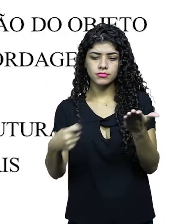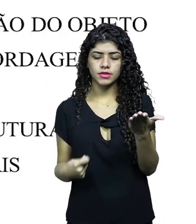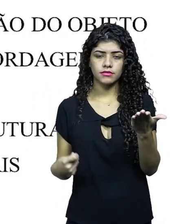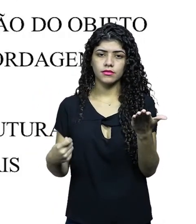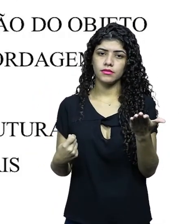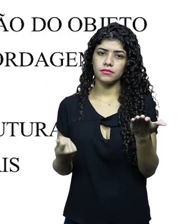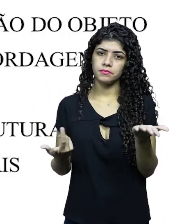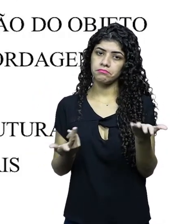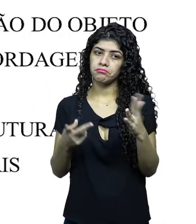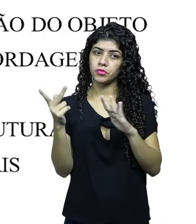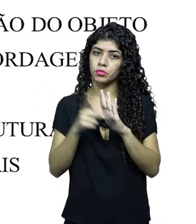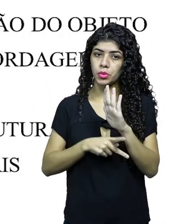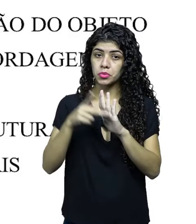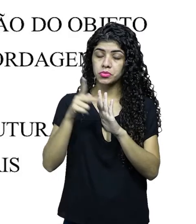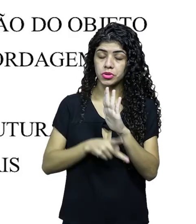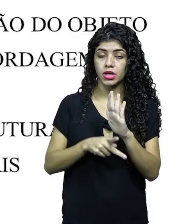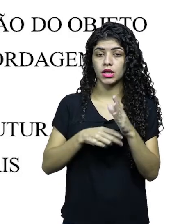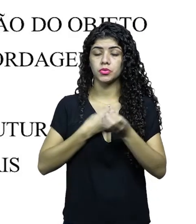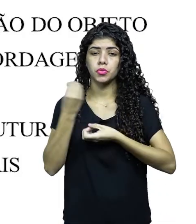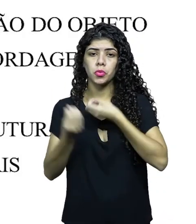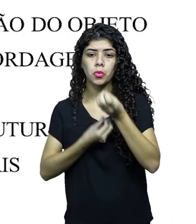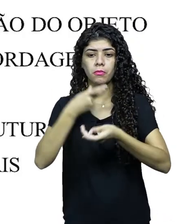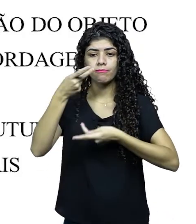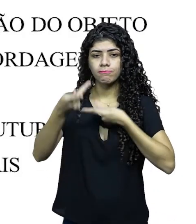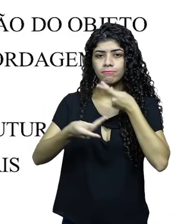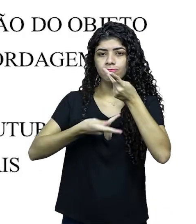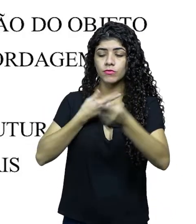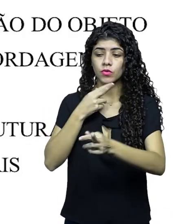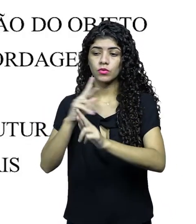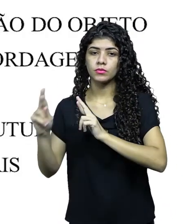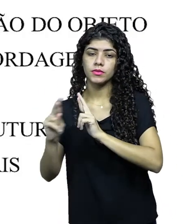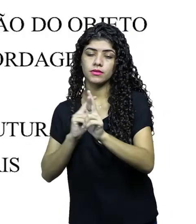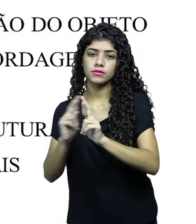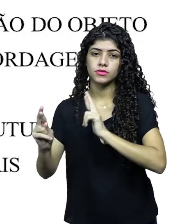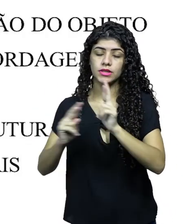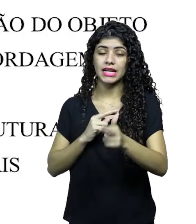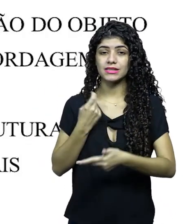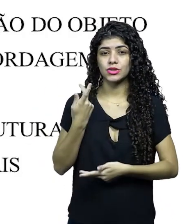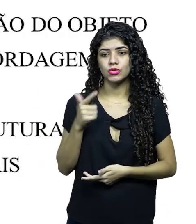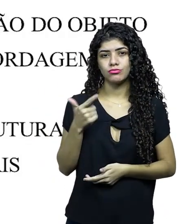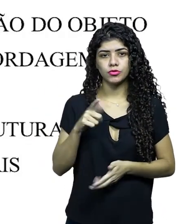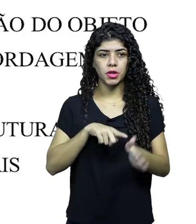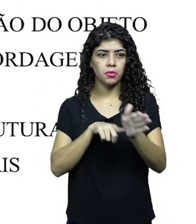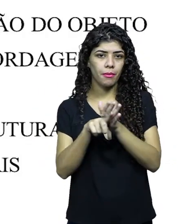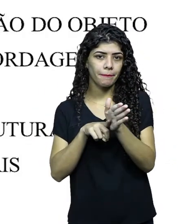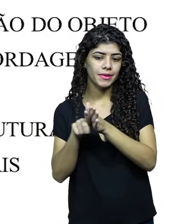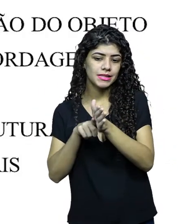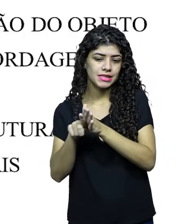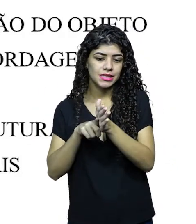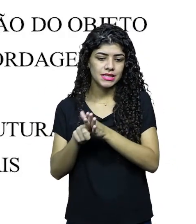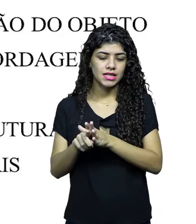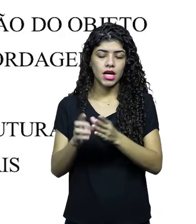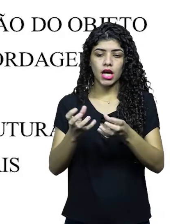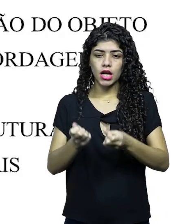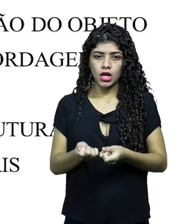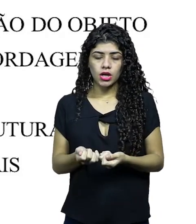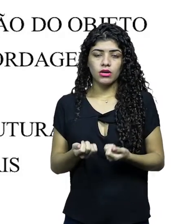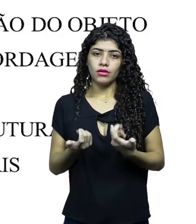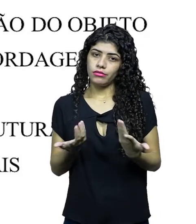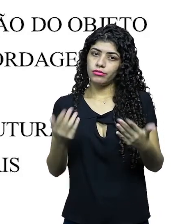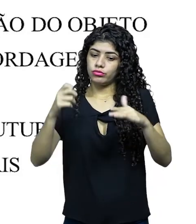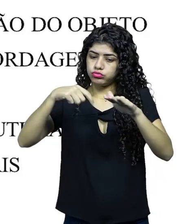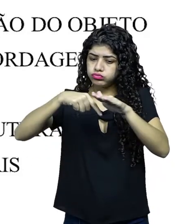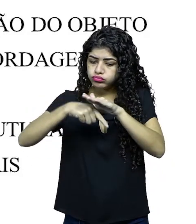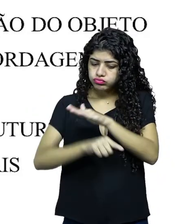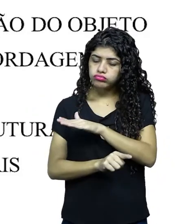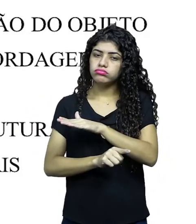vou descrever objetos, né? Essa descrição do objeto, como é que eu vou falar, como eu vou me relacionar com esses objetos, se eu não tenho uma pesquisa